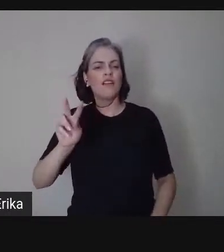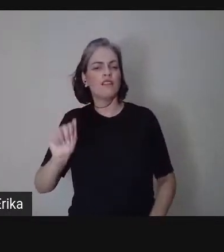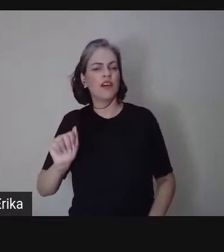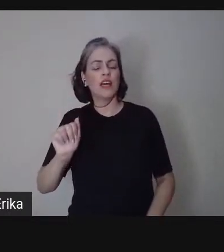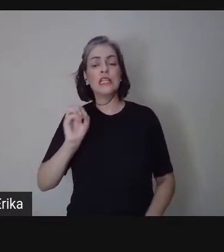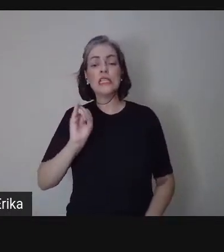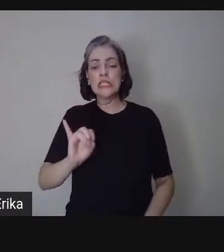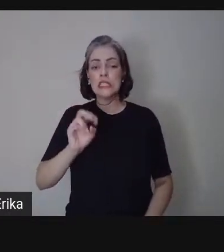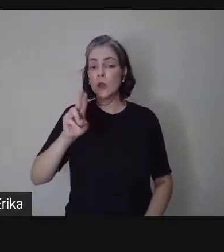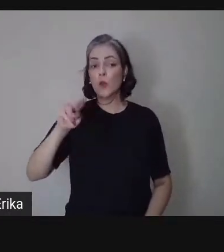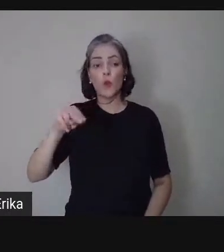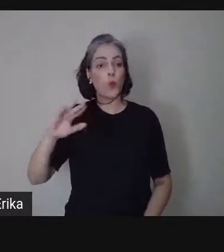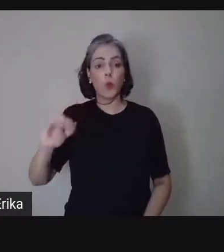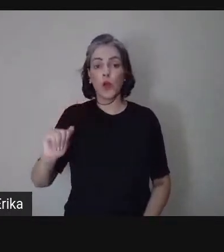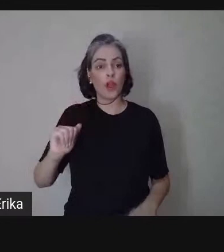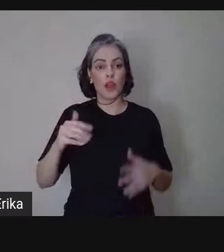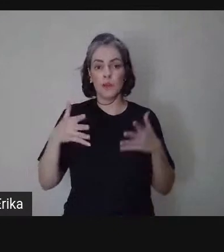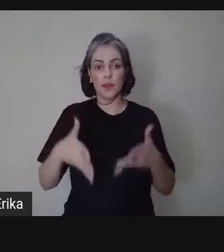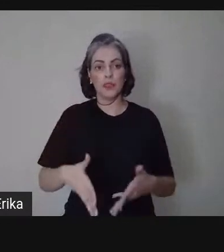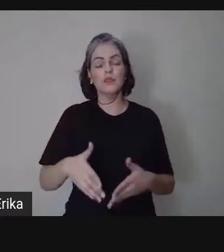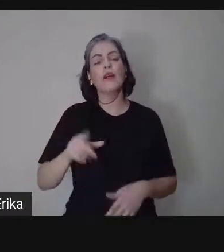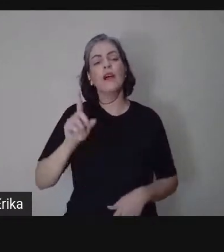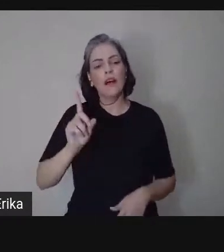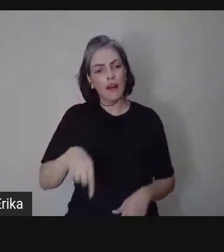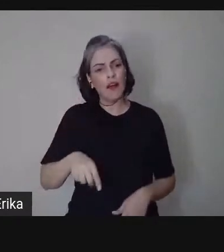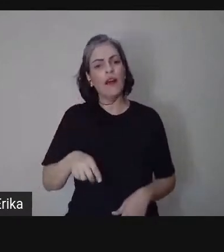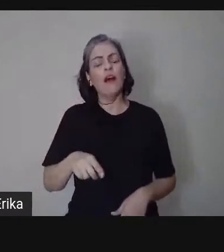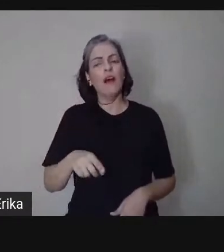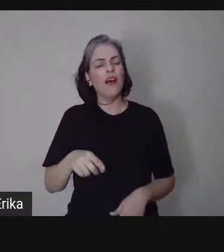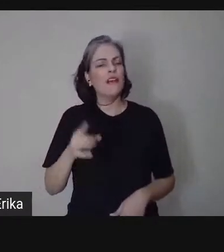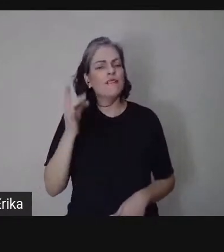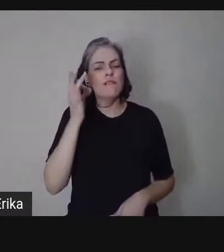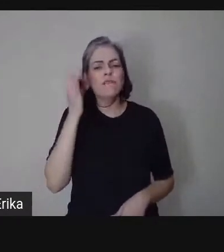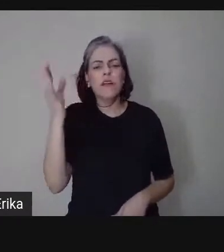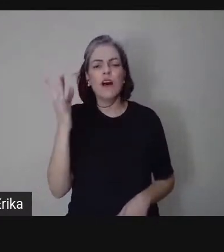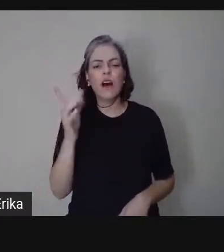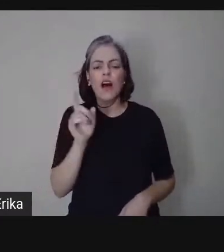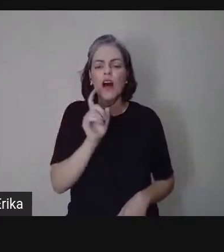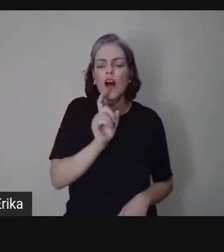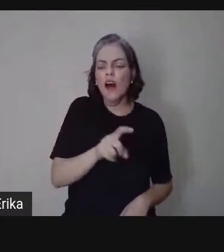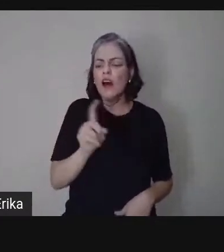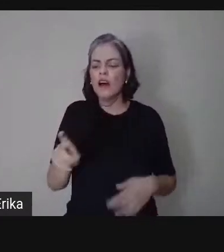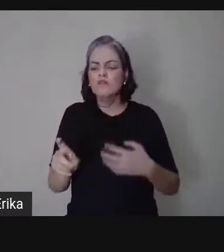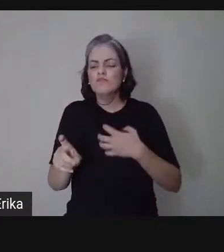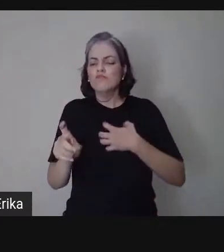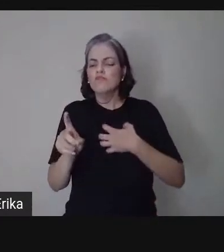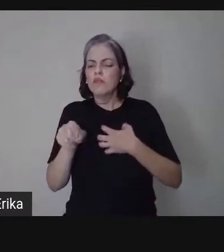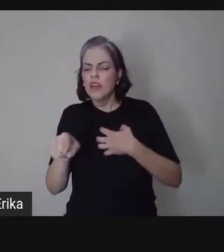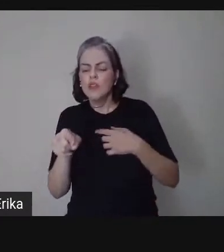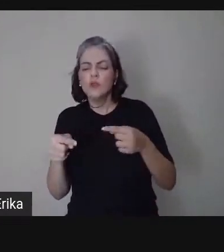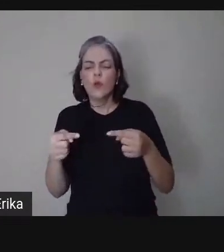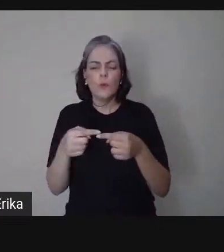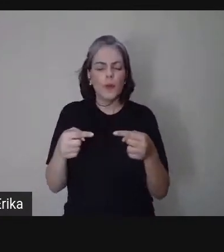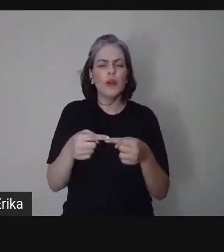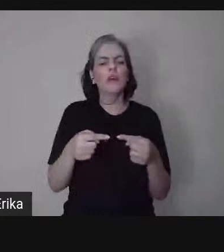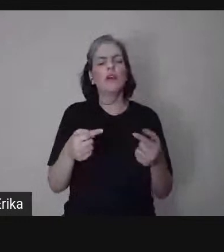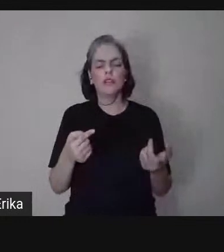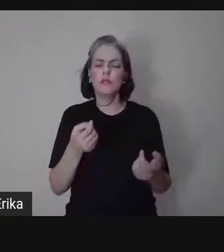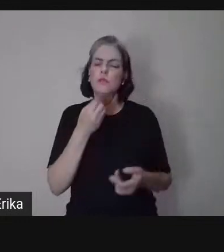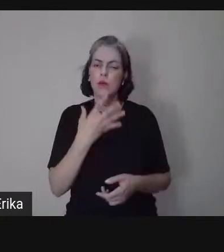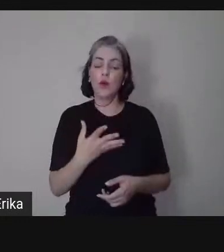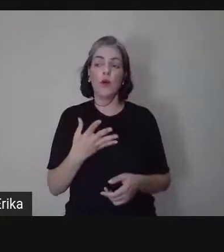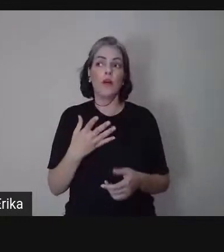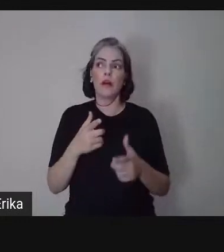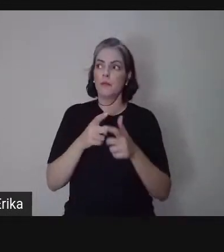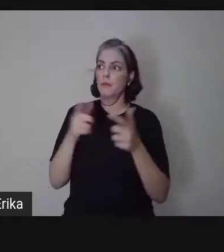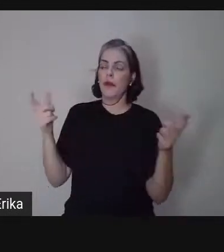participou, é uma plataforma bem intuitiva também, coisas que principalmente nessa pandemia todo mundo teve que